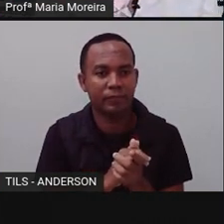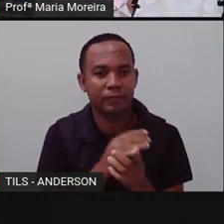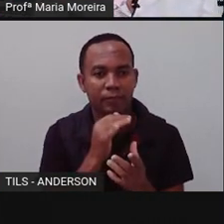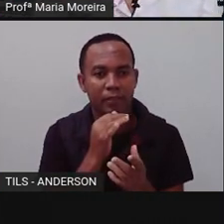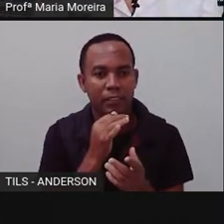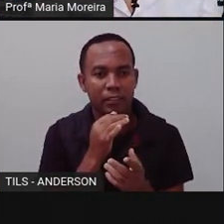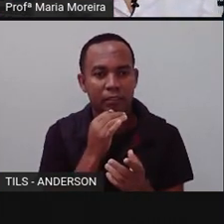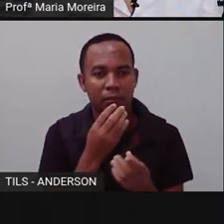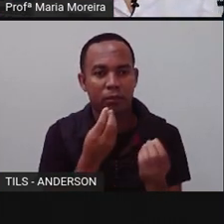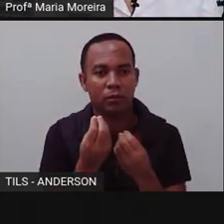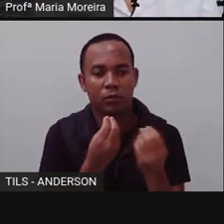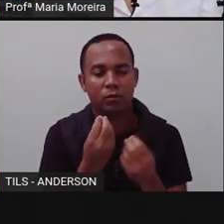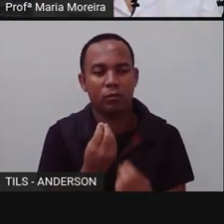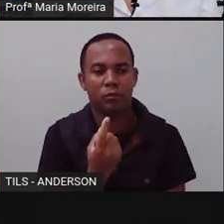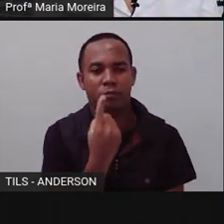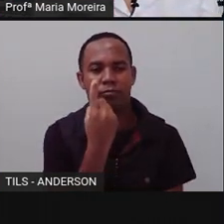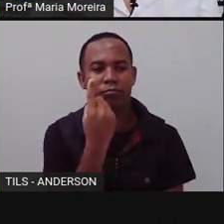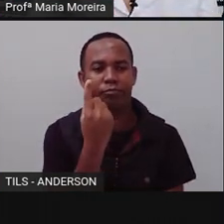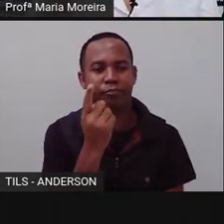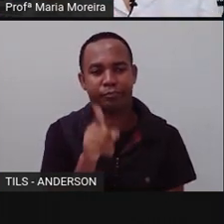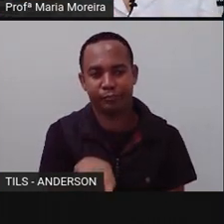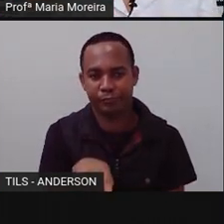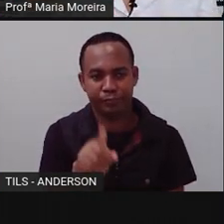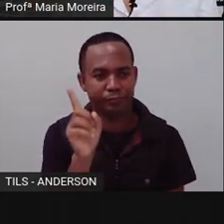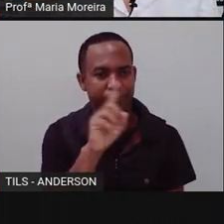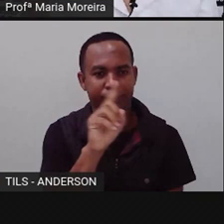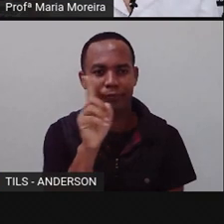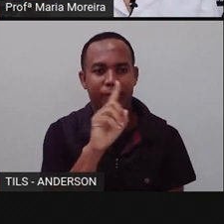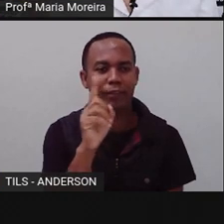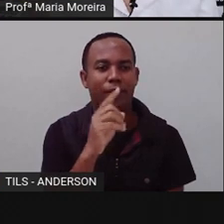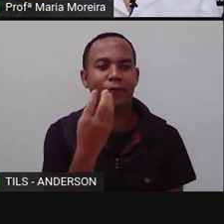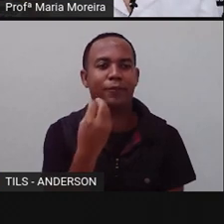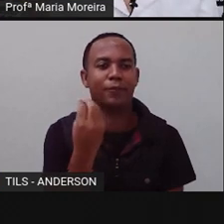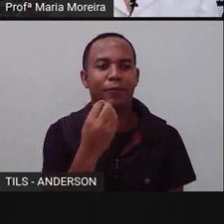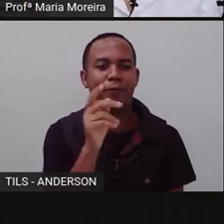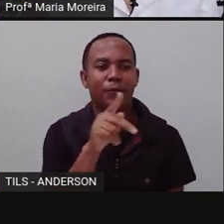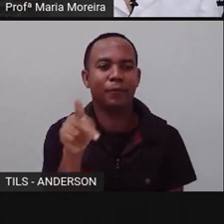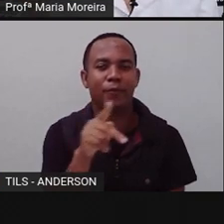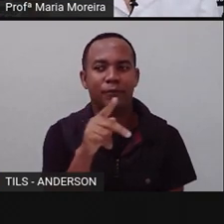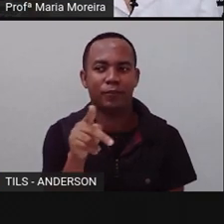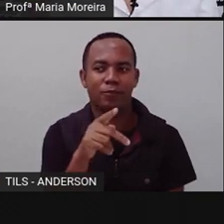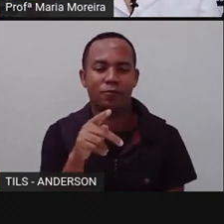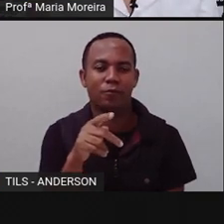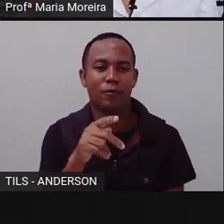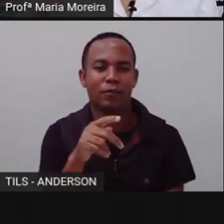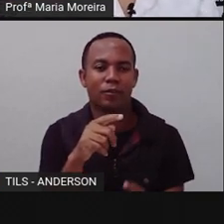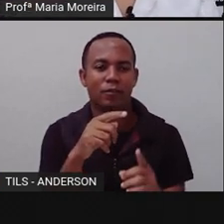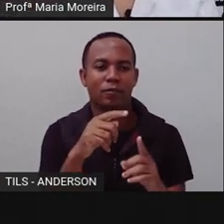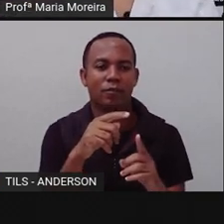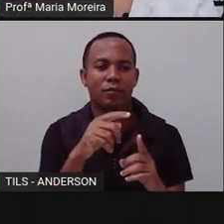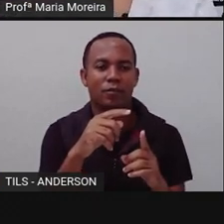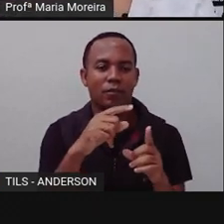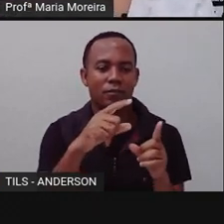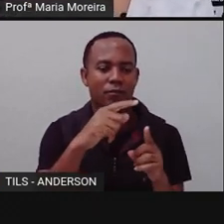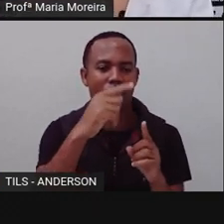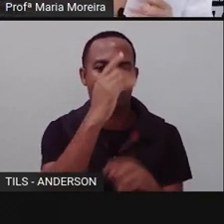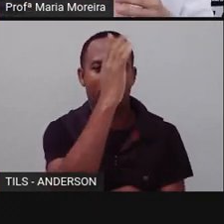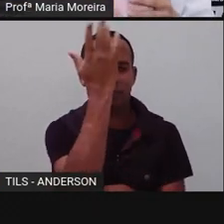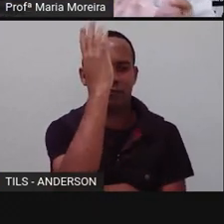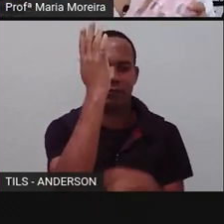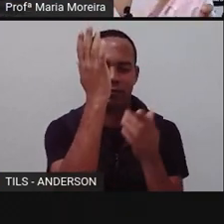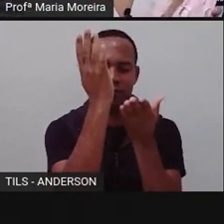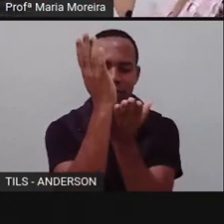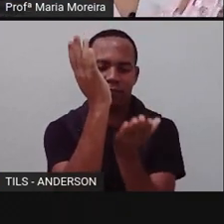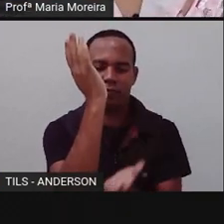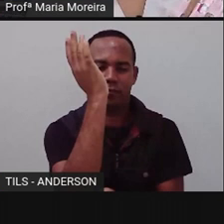Josefina, caiu? Caiu, Anderson? Ó, e ela, ó, a Pro, do mesmo jeito. Não caiu. Por quê?